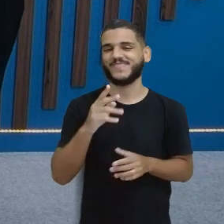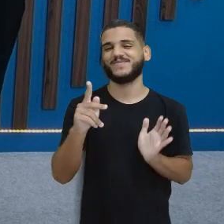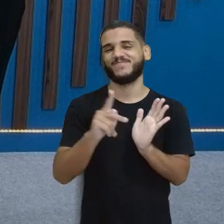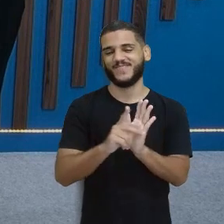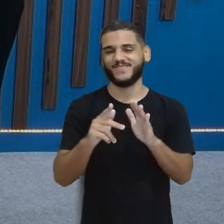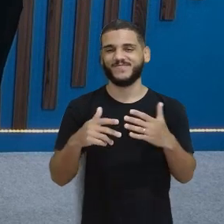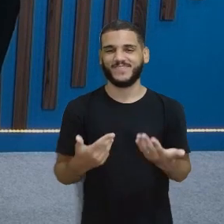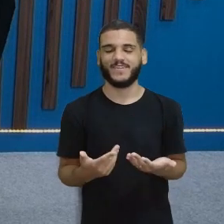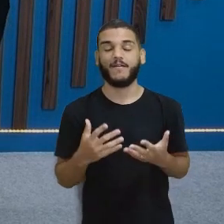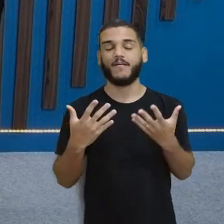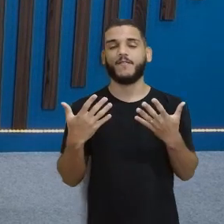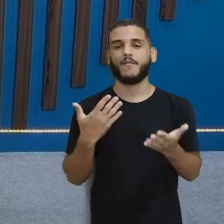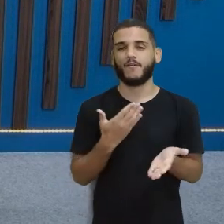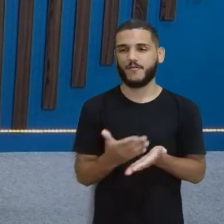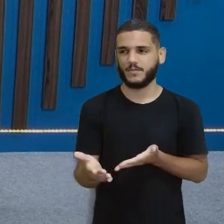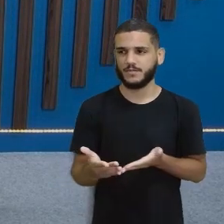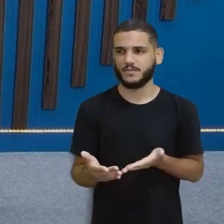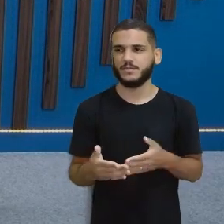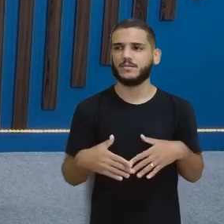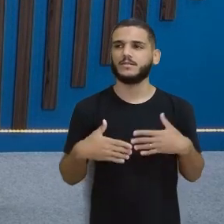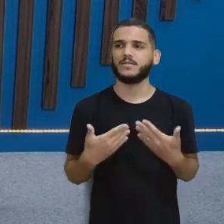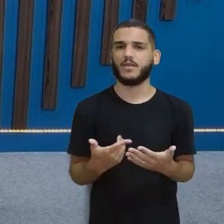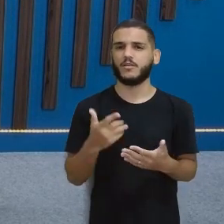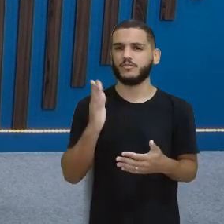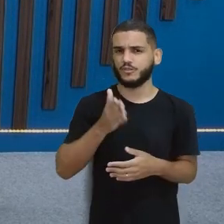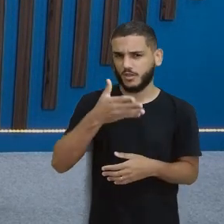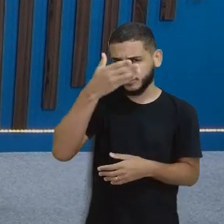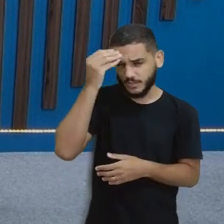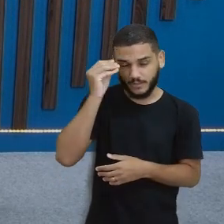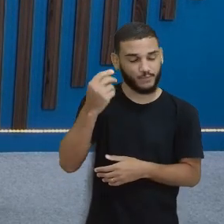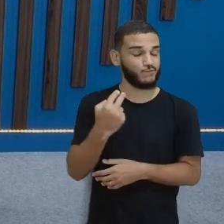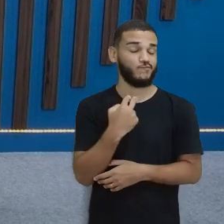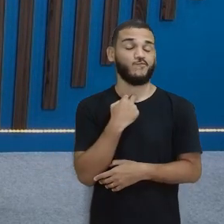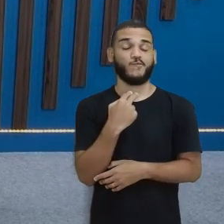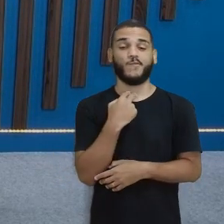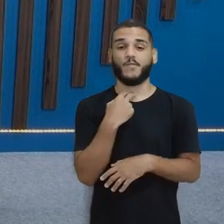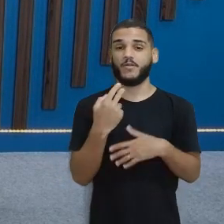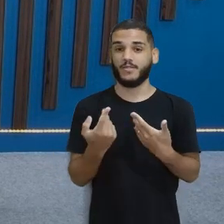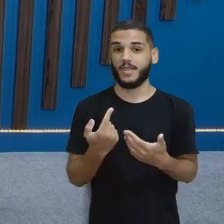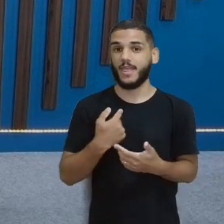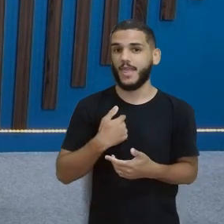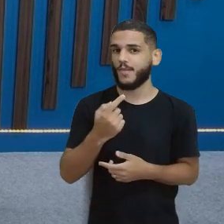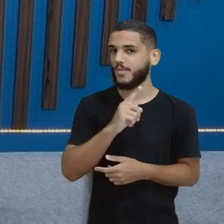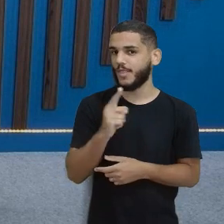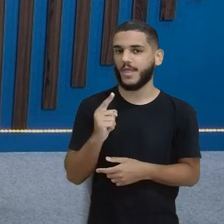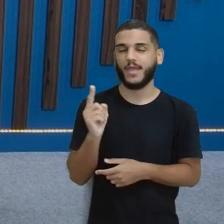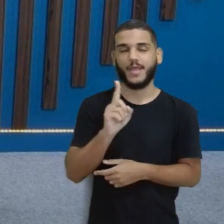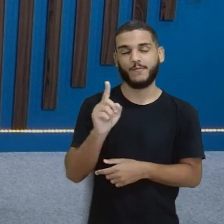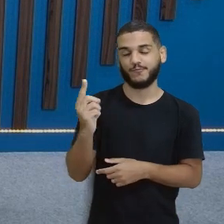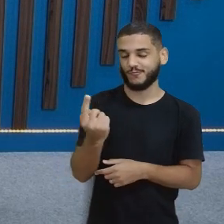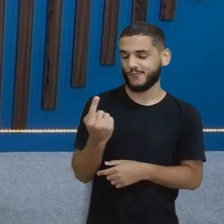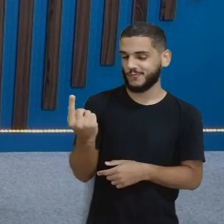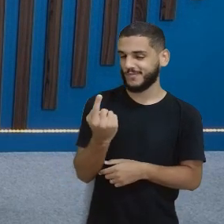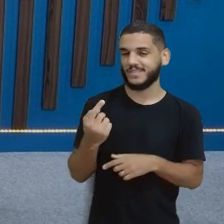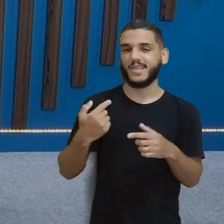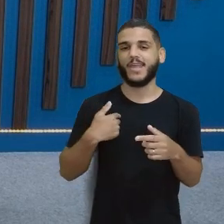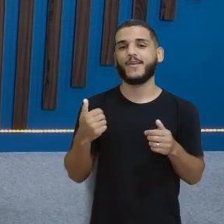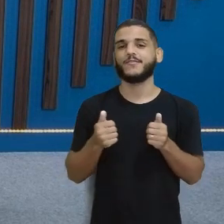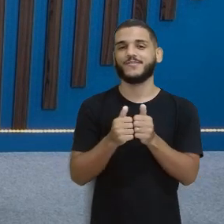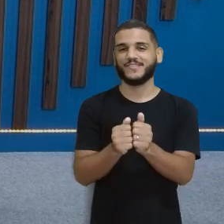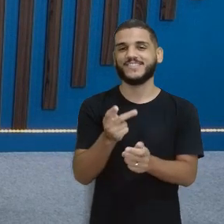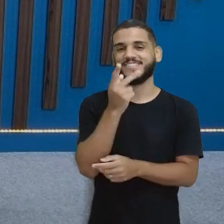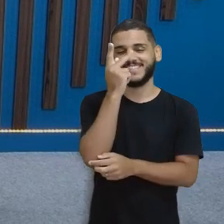Então, vamos lá. Eita, já ia esquecendo e não posso esquecer. Eu não estou sozinha, eu estou com